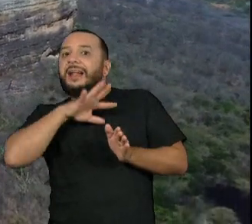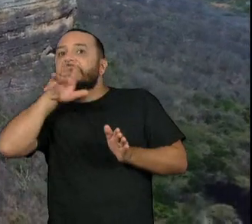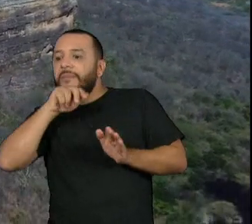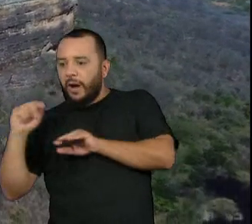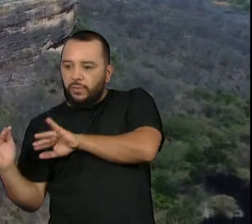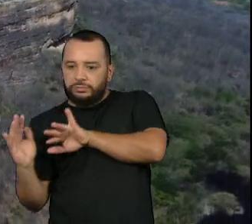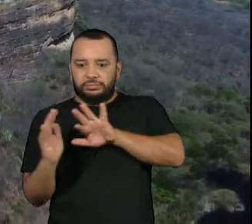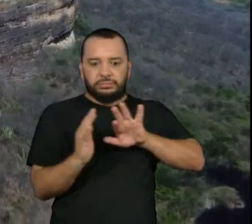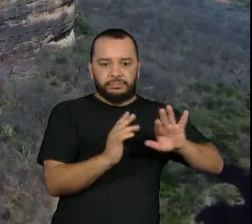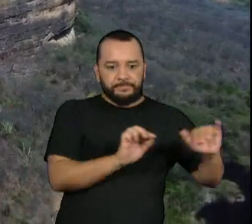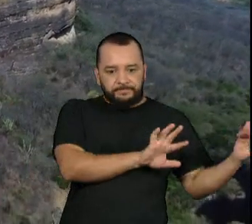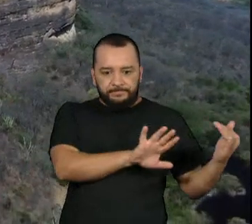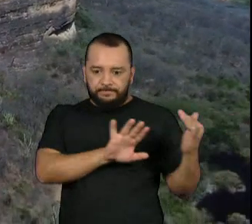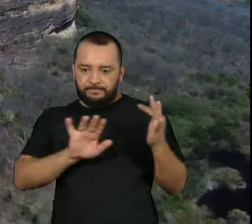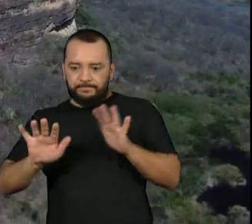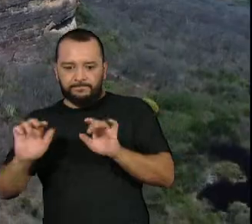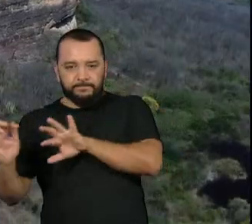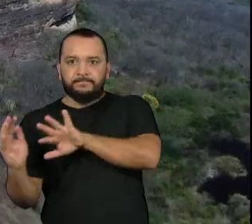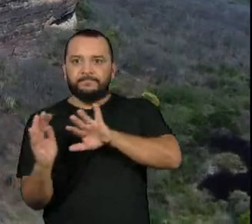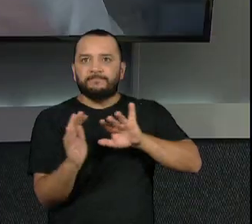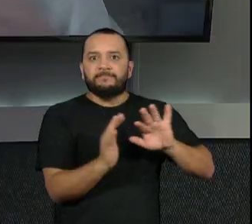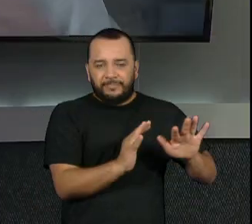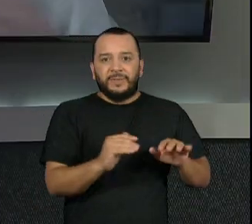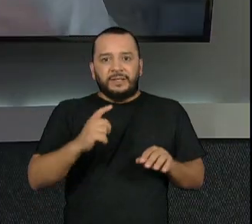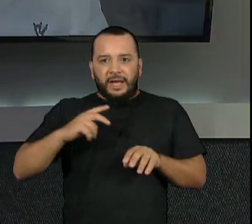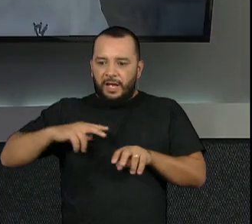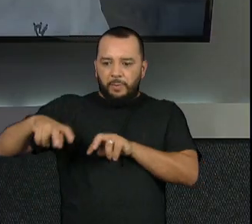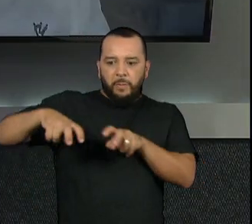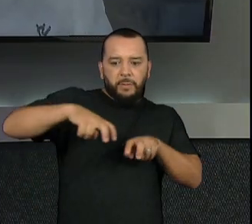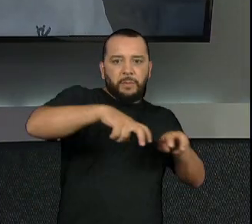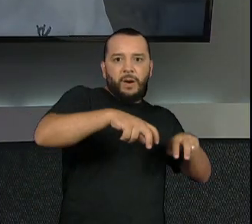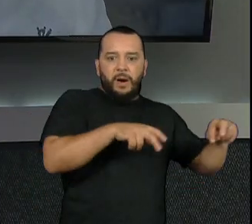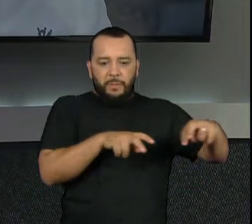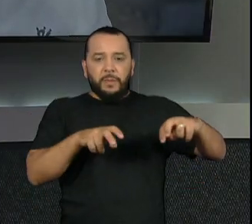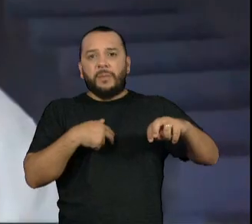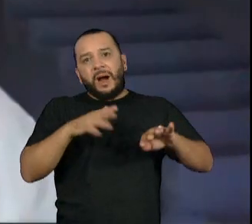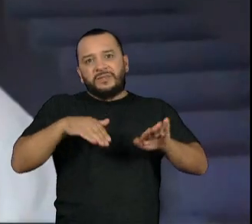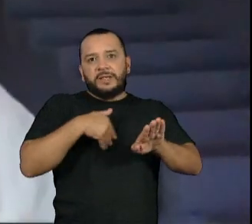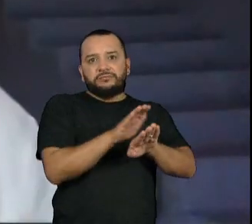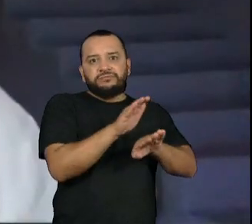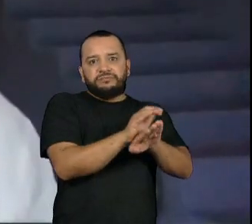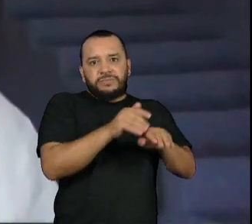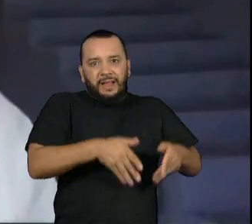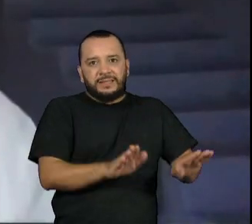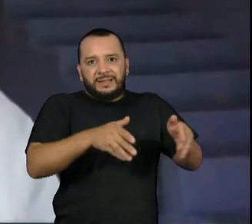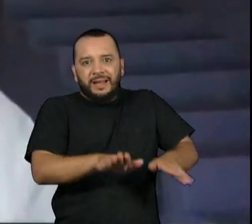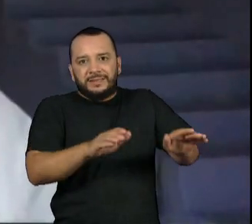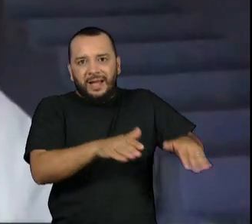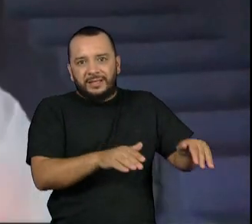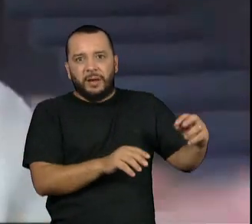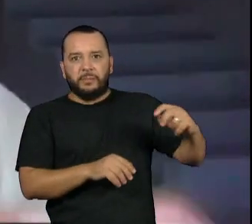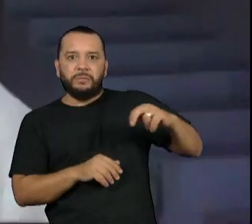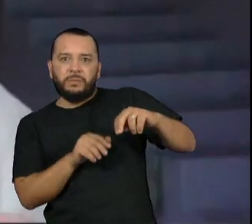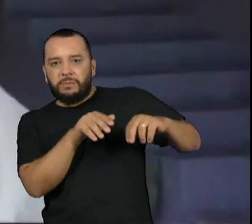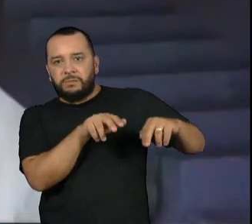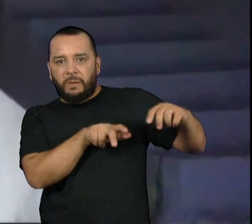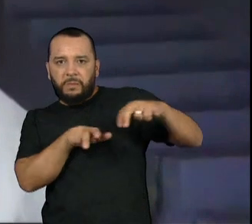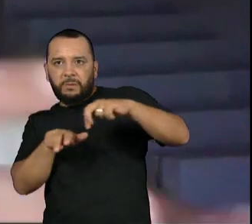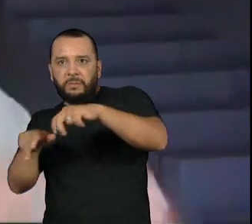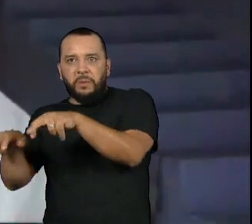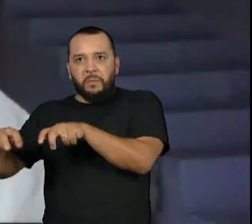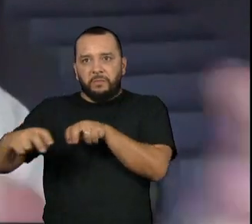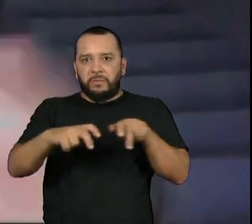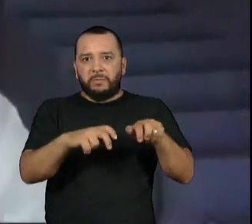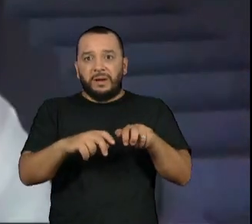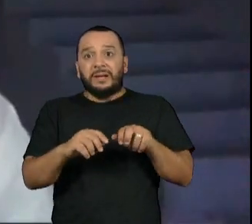reproduzir, para a troca de cargas genéticas e tal. E na época da seca, a Serra das Confusões